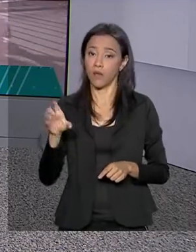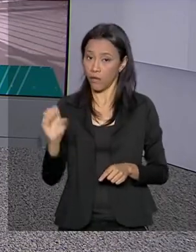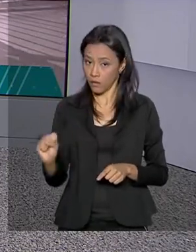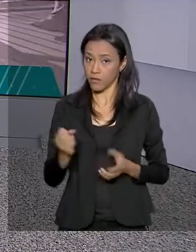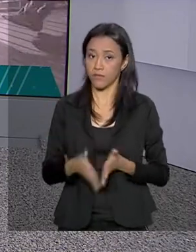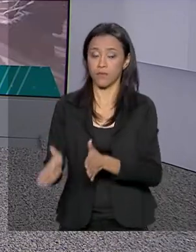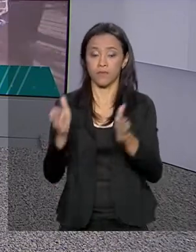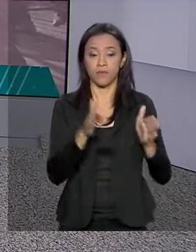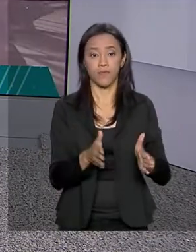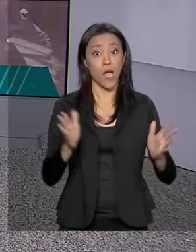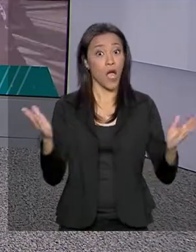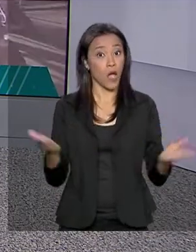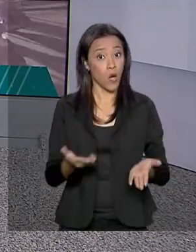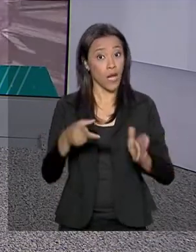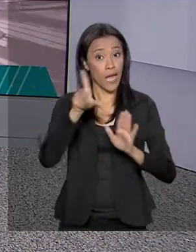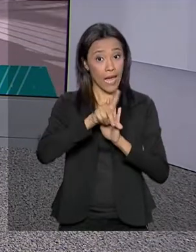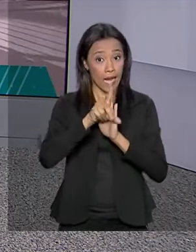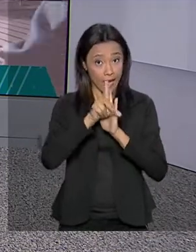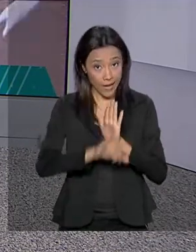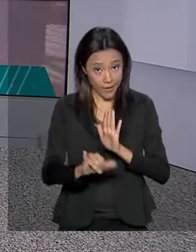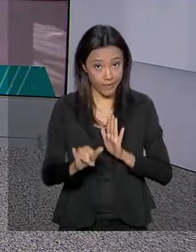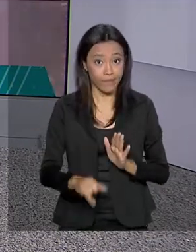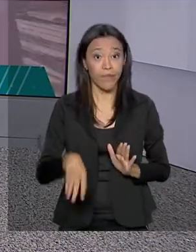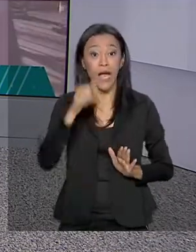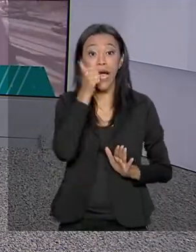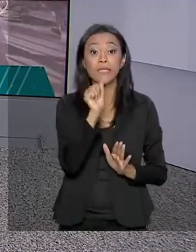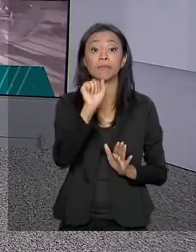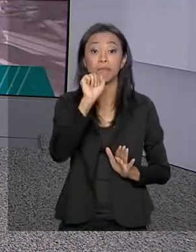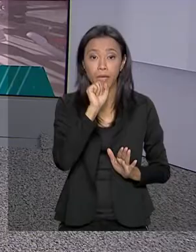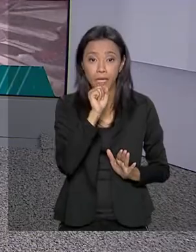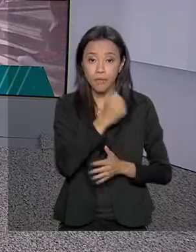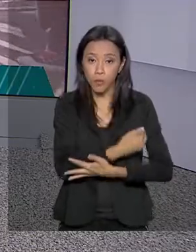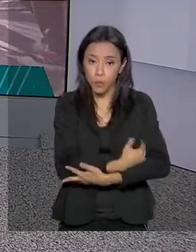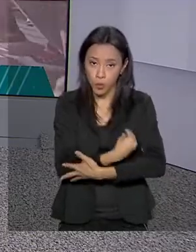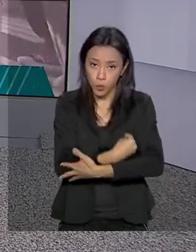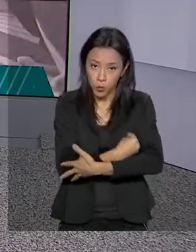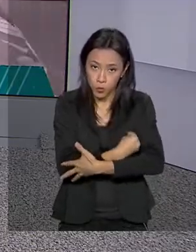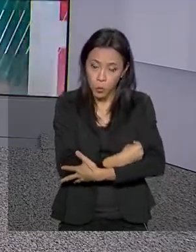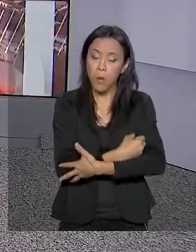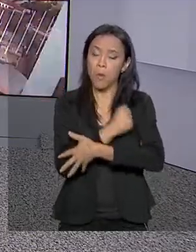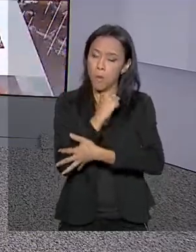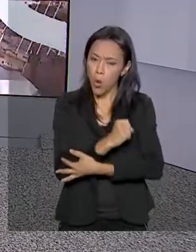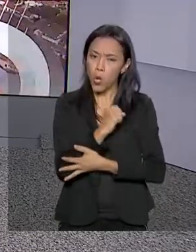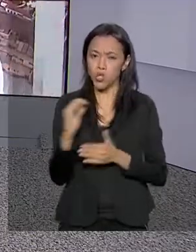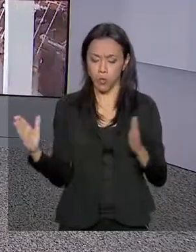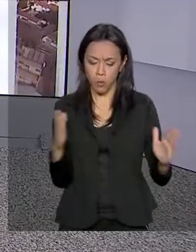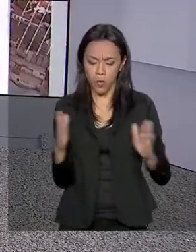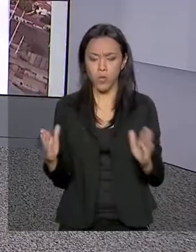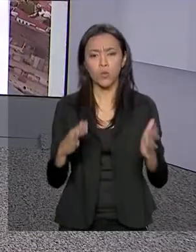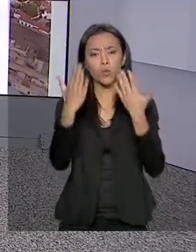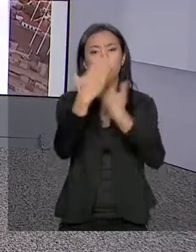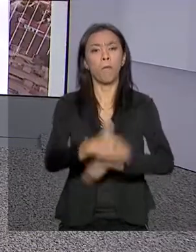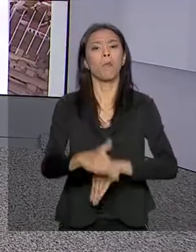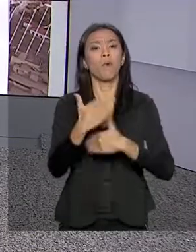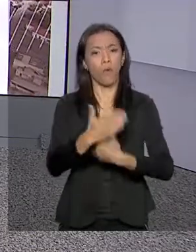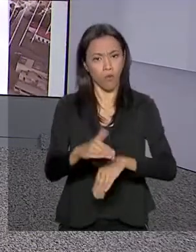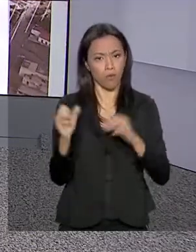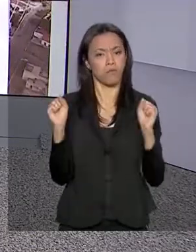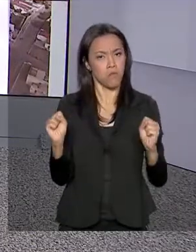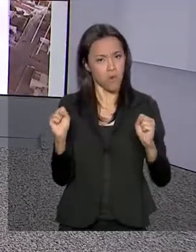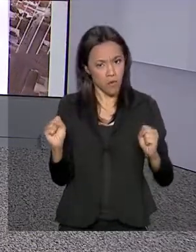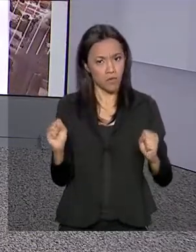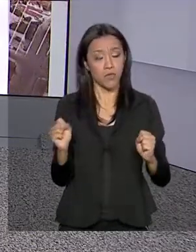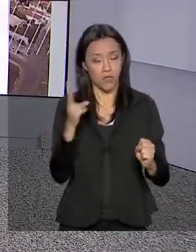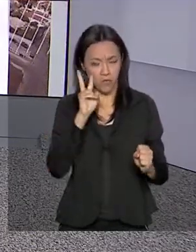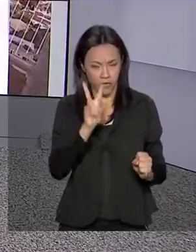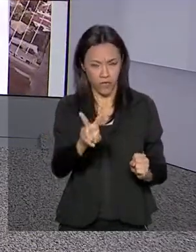Agora é lei. As mães lactantes podem amamentar os filhos durante as provas de concursos públicos.